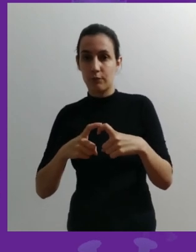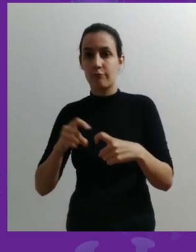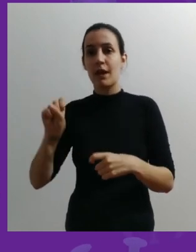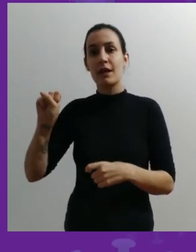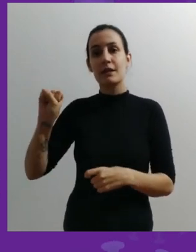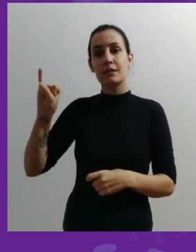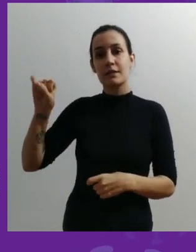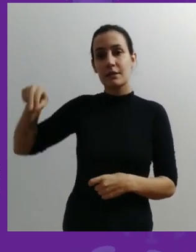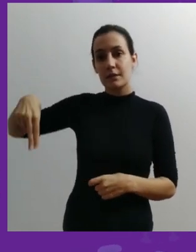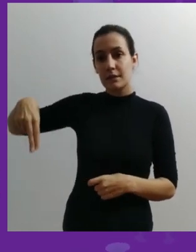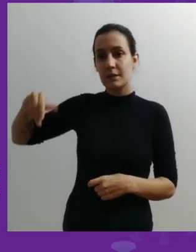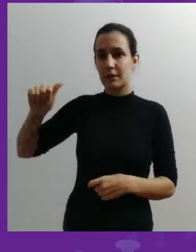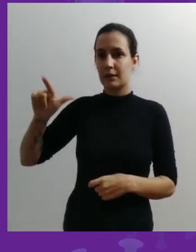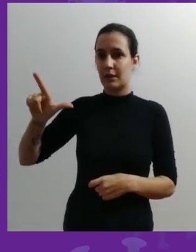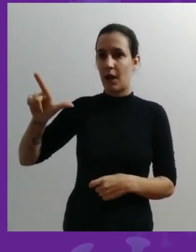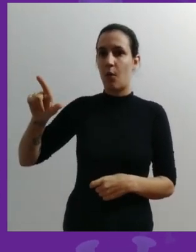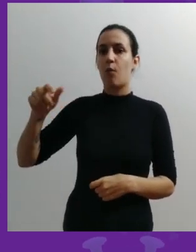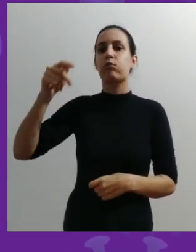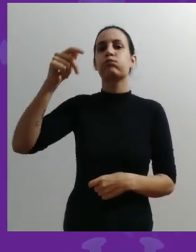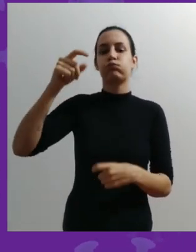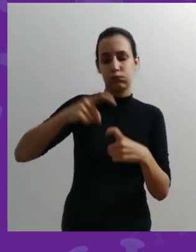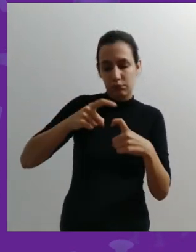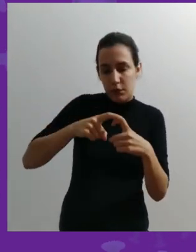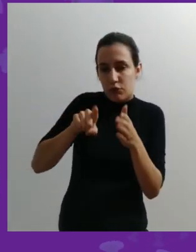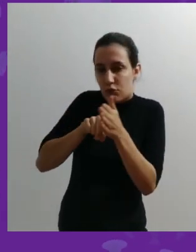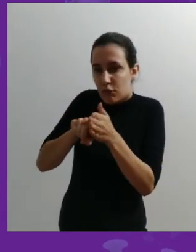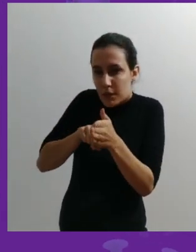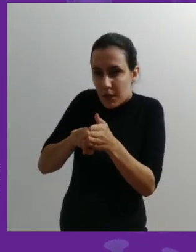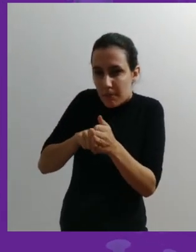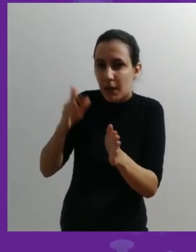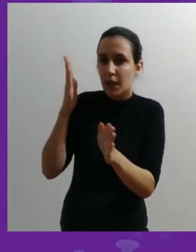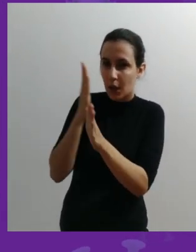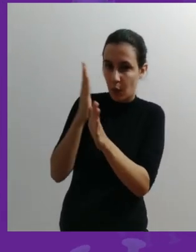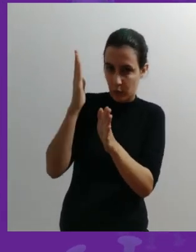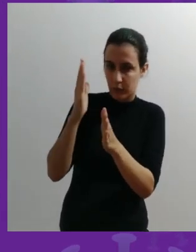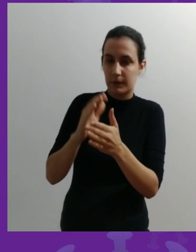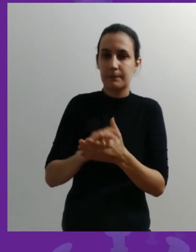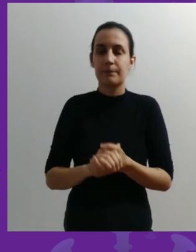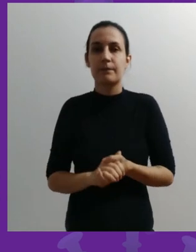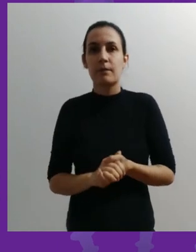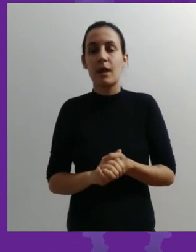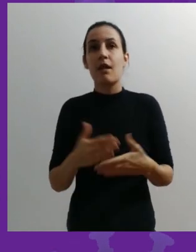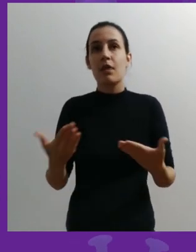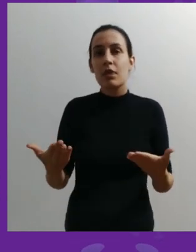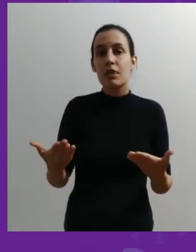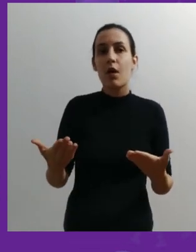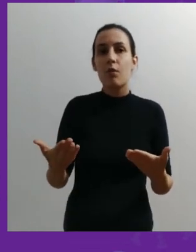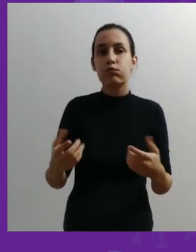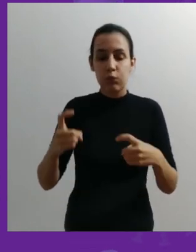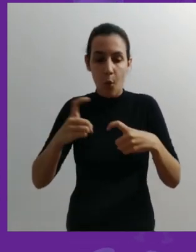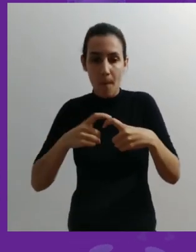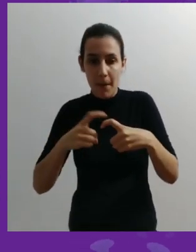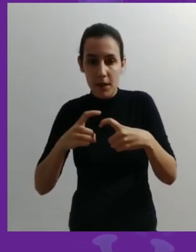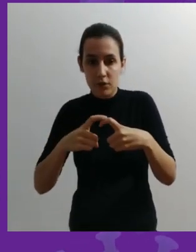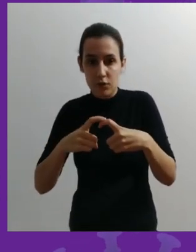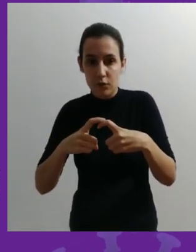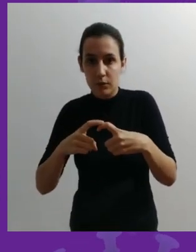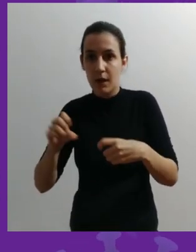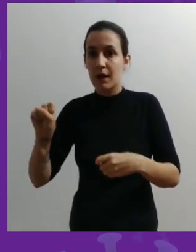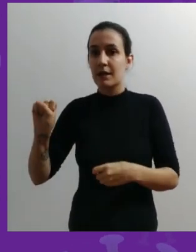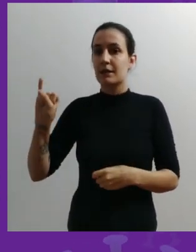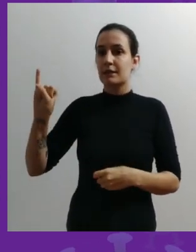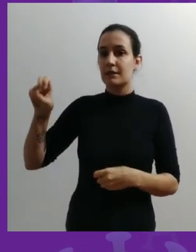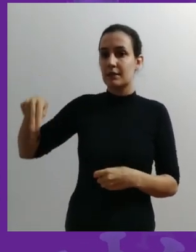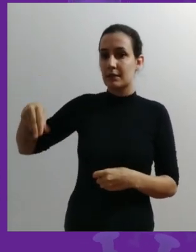sinal é aquilo que o médico vai lá, examina e a partir do exame que ele faz, ele encontra. Então na hora que o médico junta o